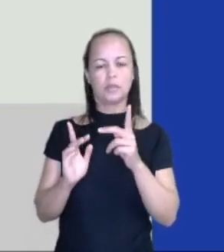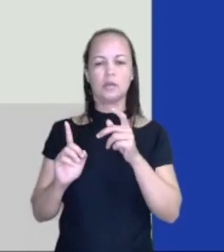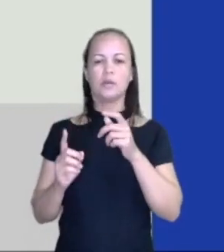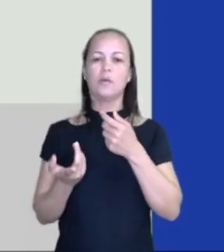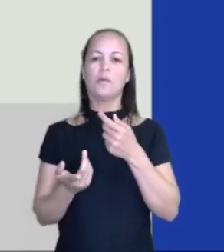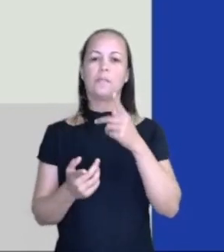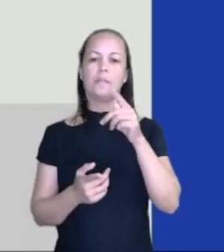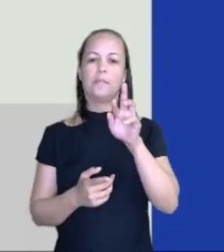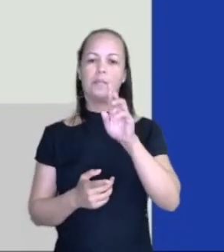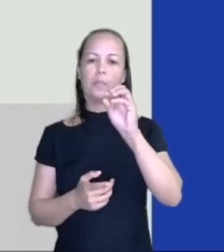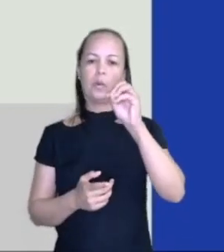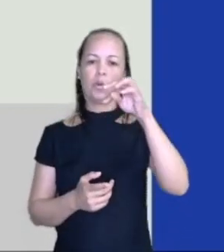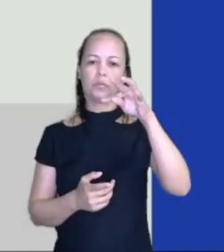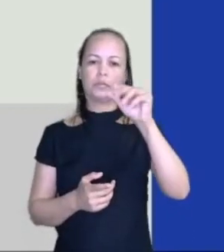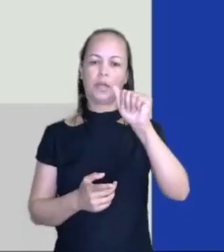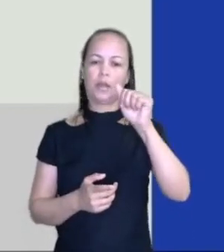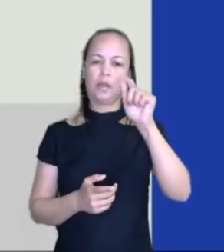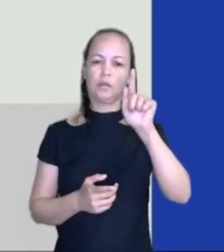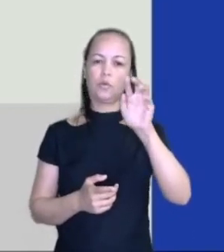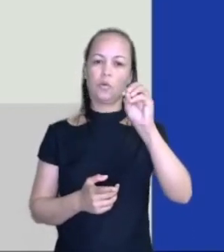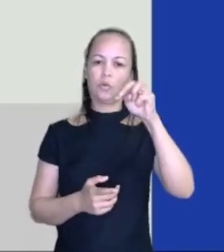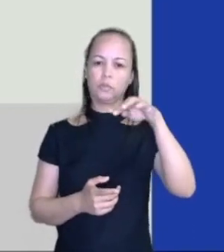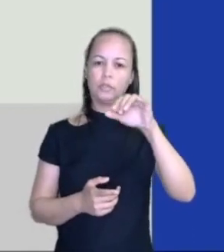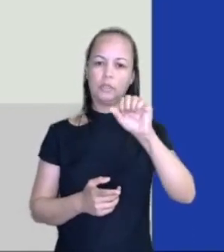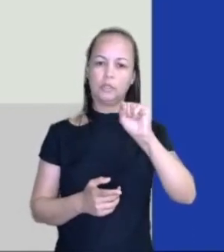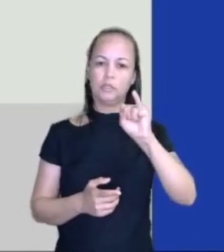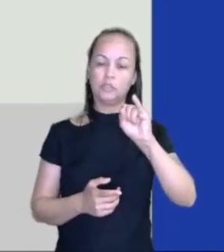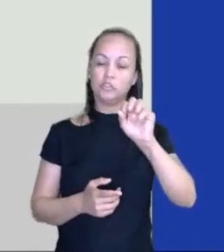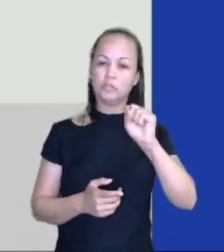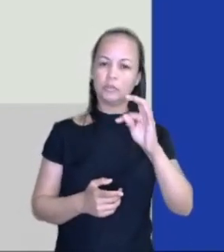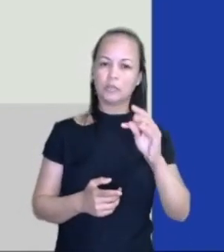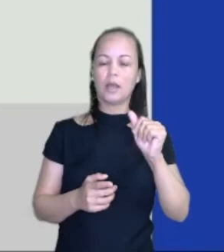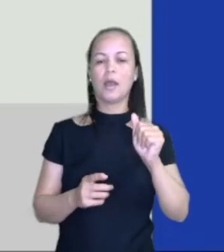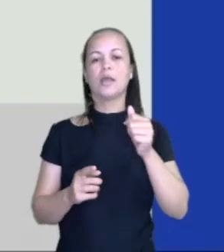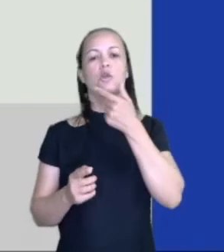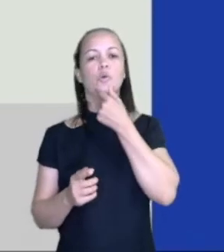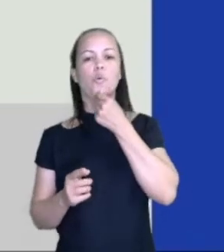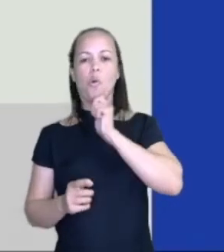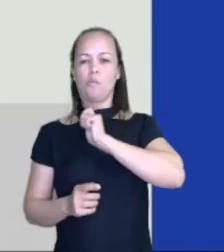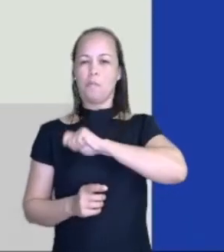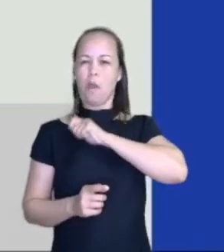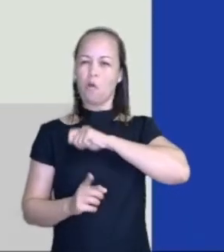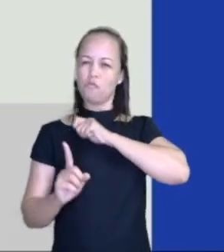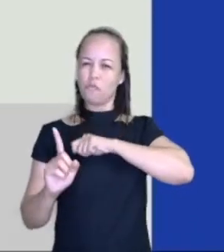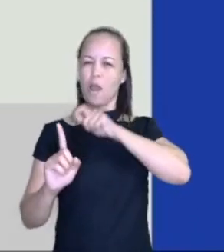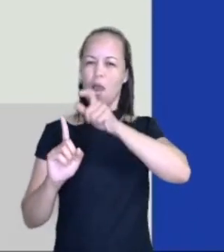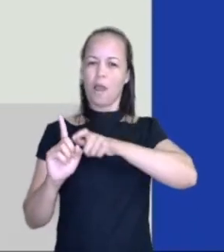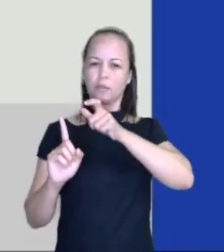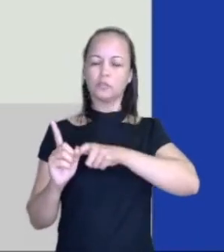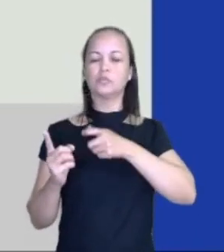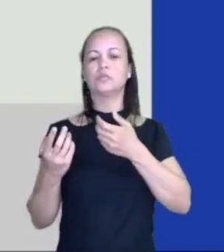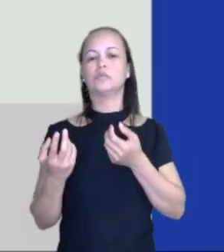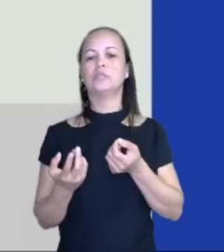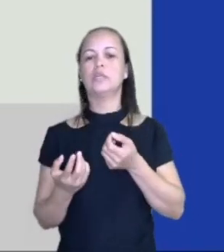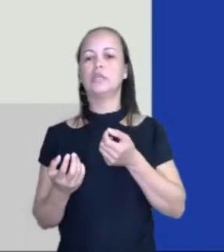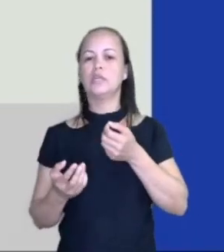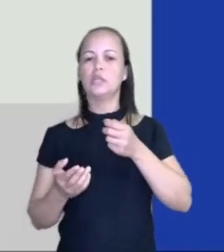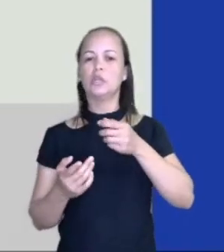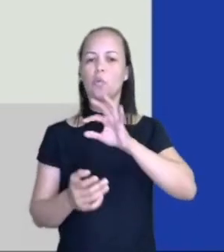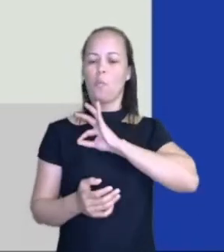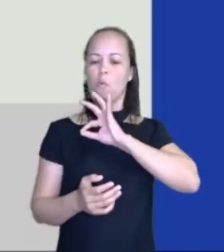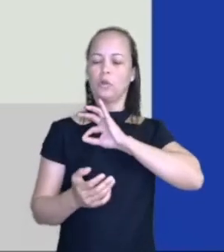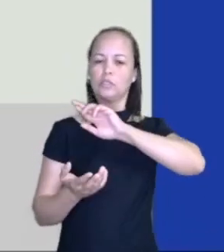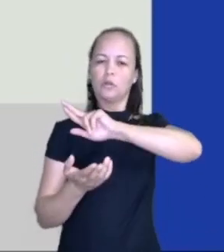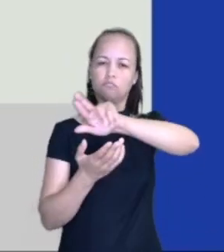vilão, que é o antagonista, e outros secundários, que são os policiais, os familiares e etc. Com relação a